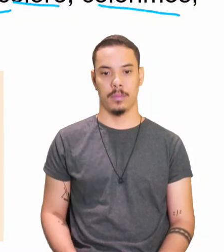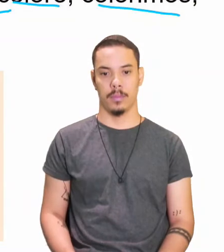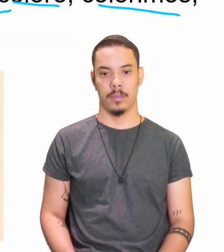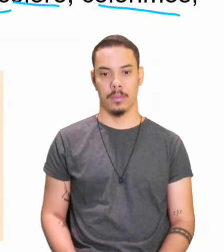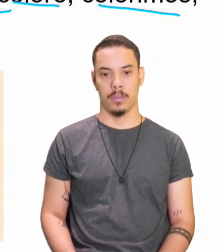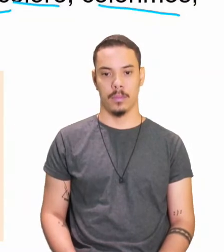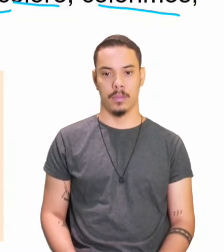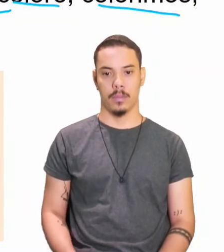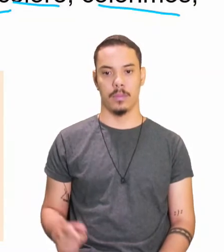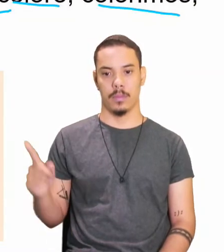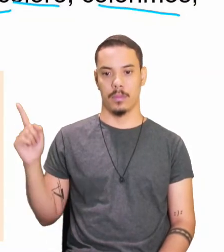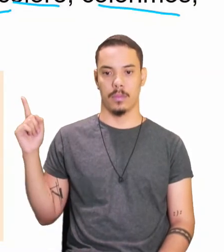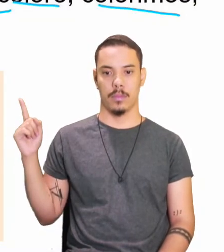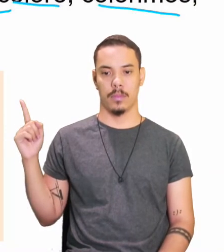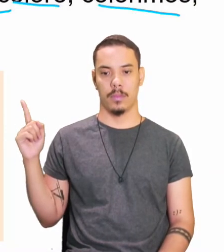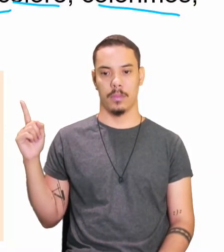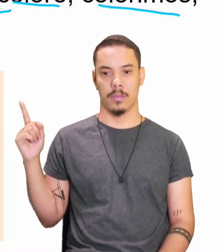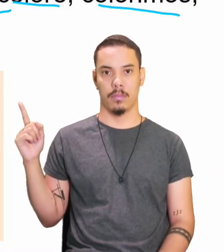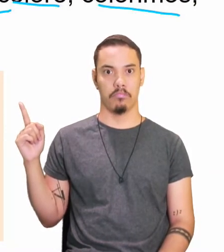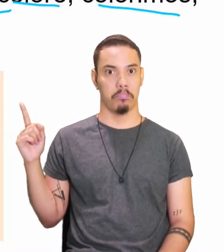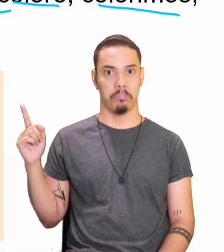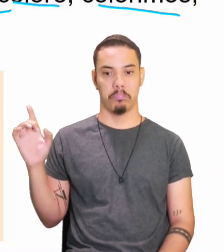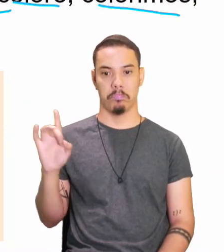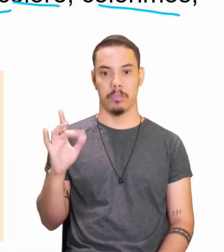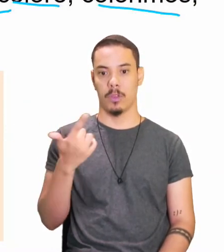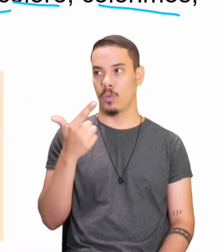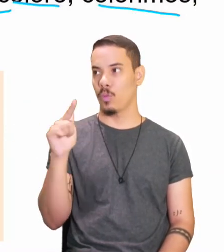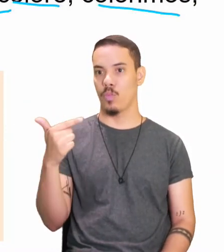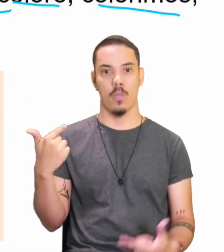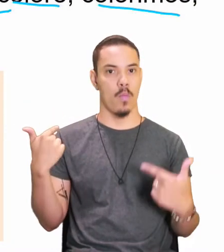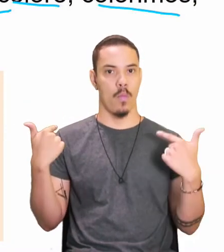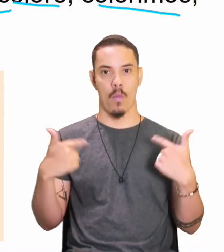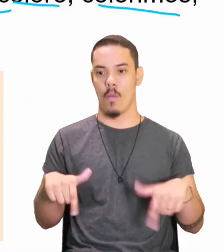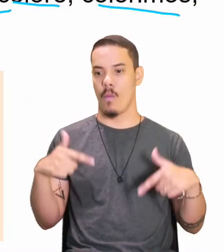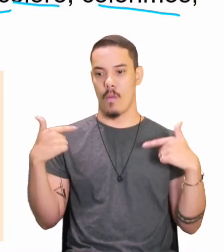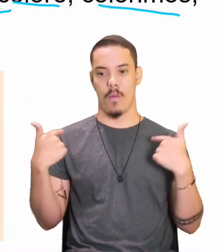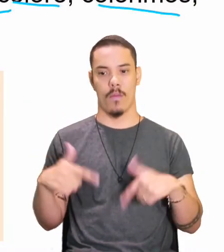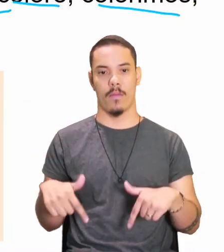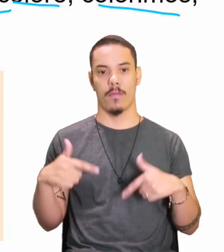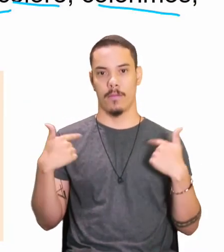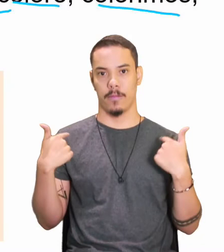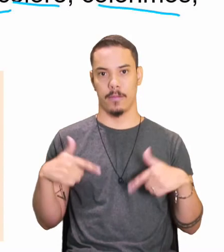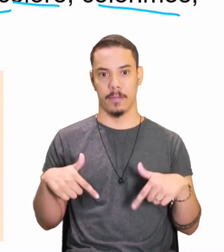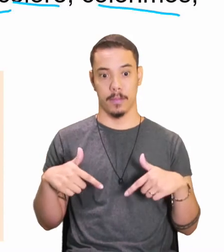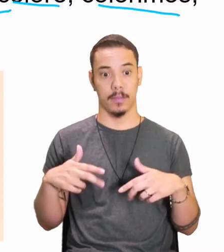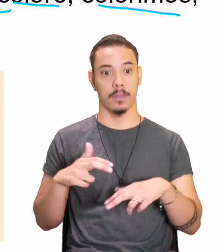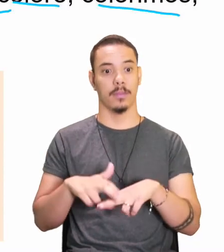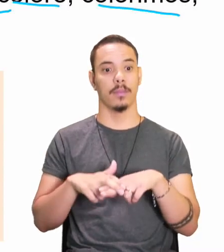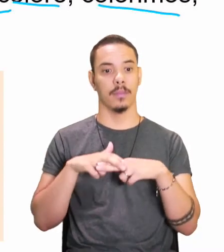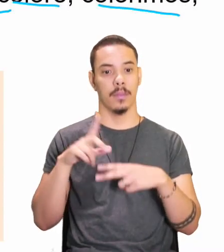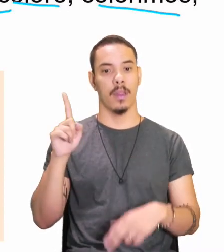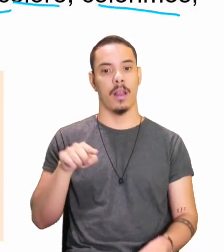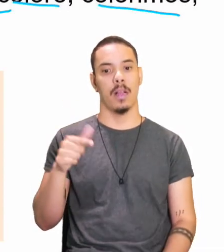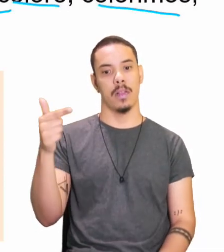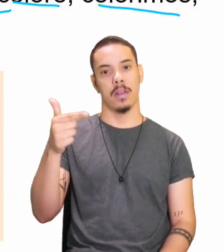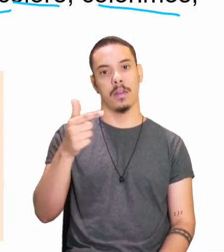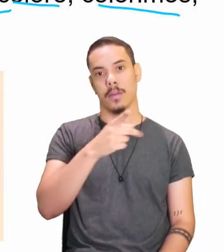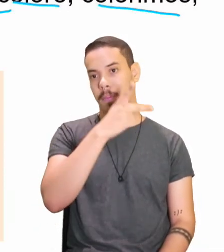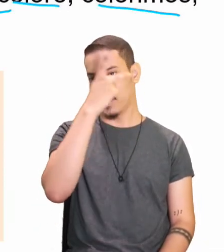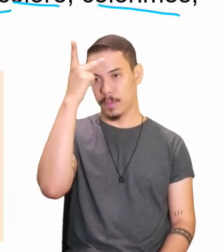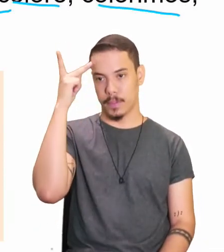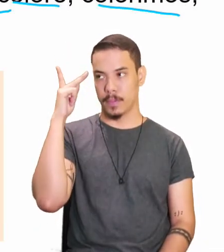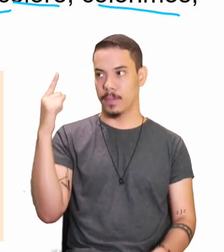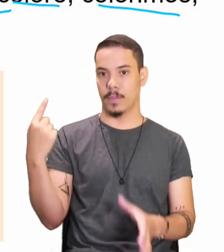colore e colori, que é, belezinha? a segunda pessoa